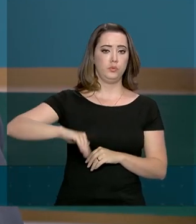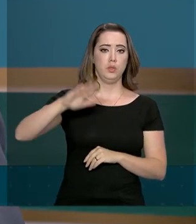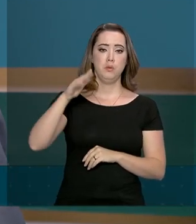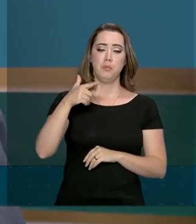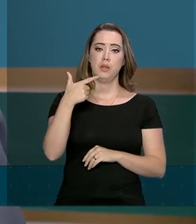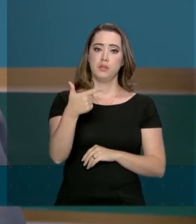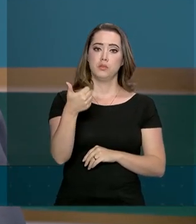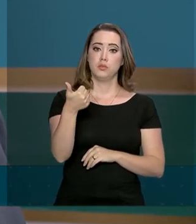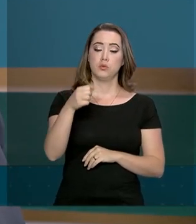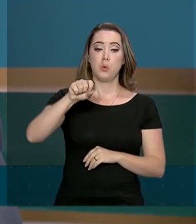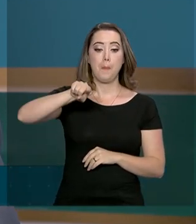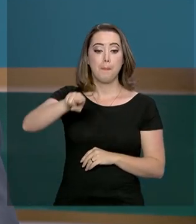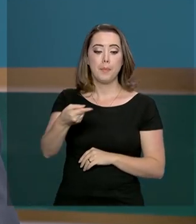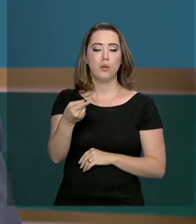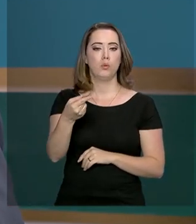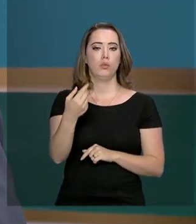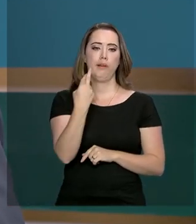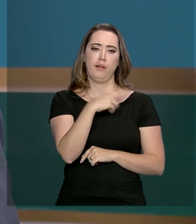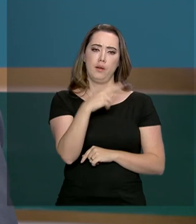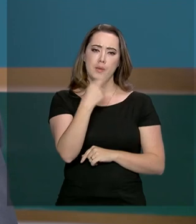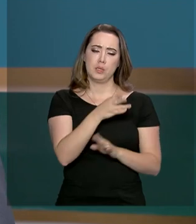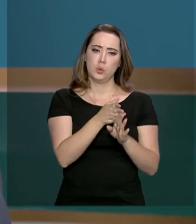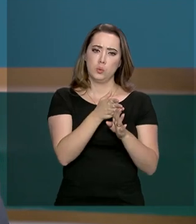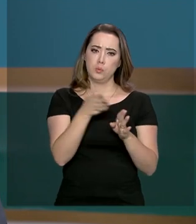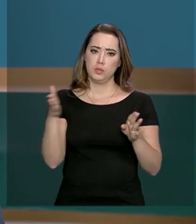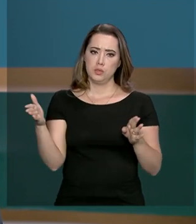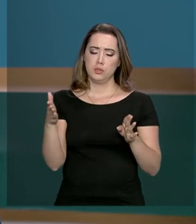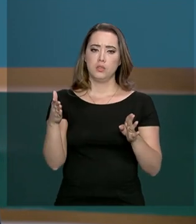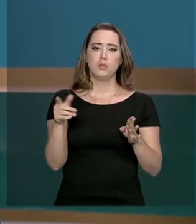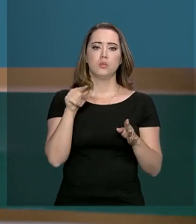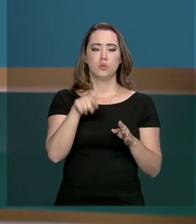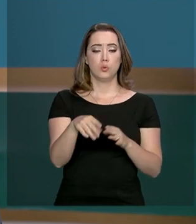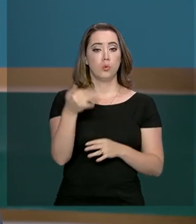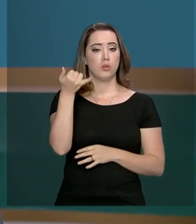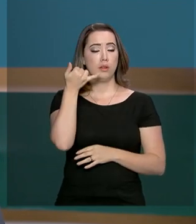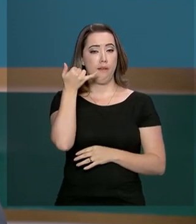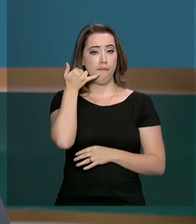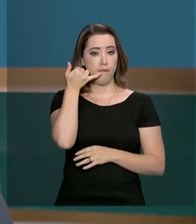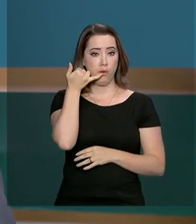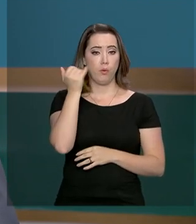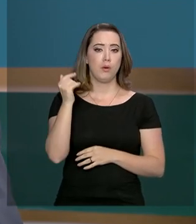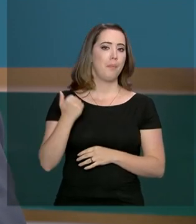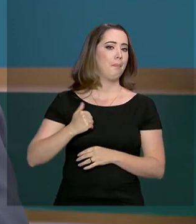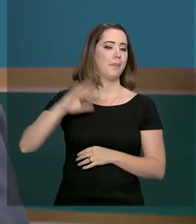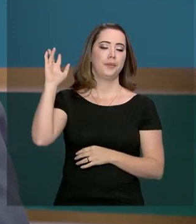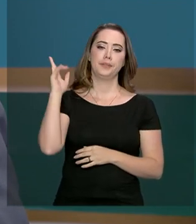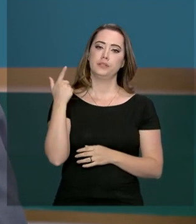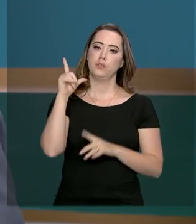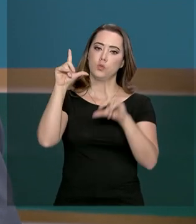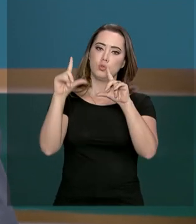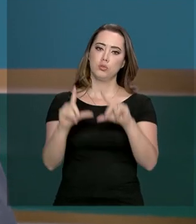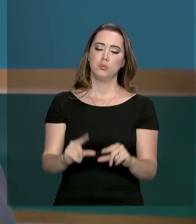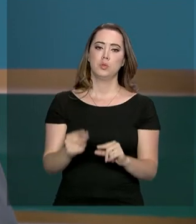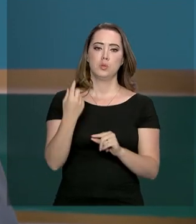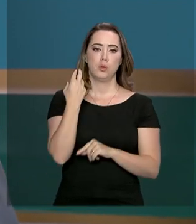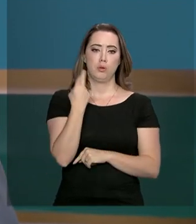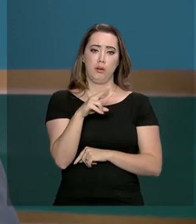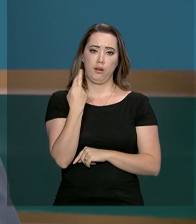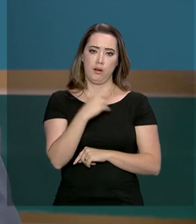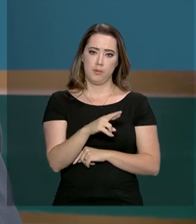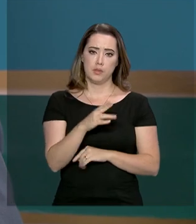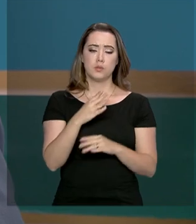mil reclamações no período. A telefonia fixa foi a que mais registrou queda nas reclamações do consumidor,